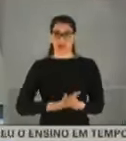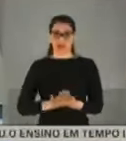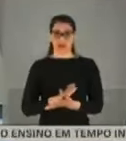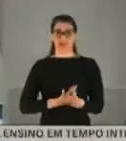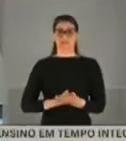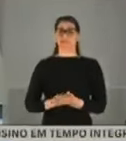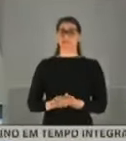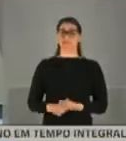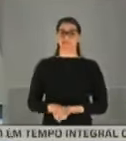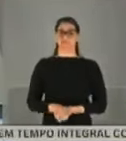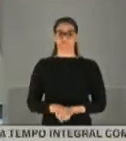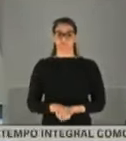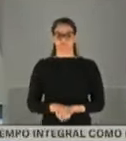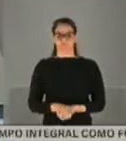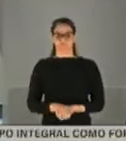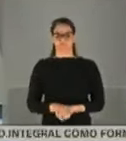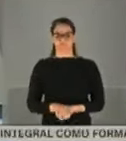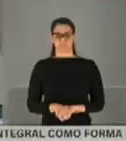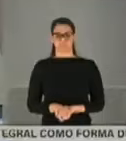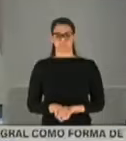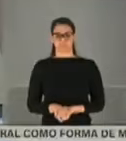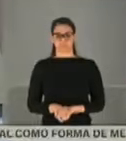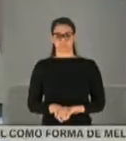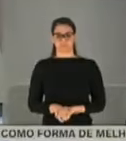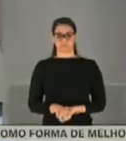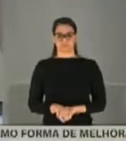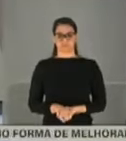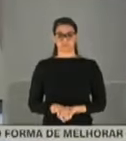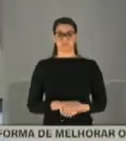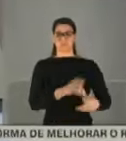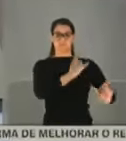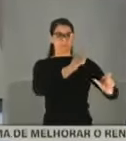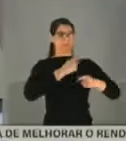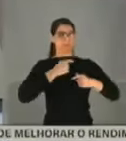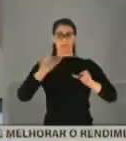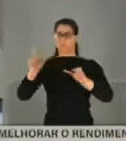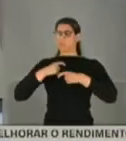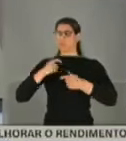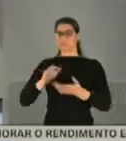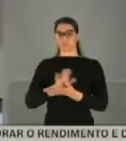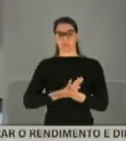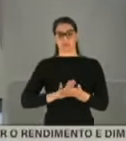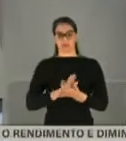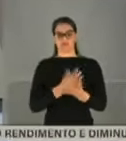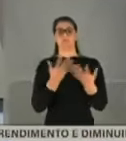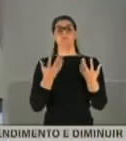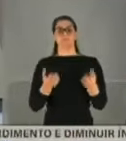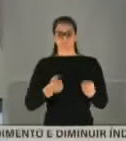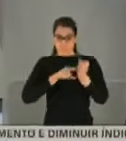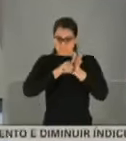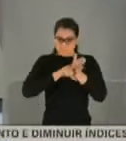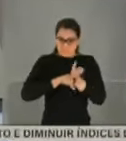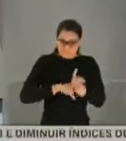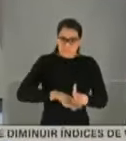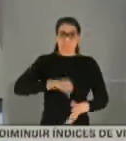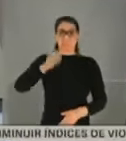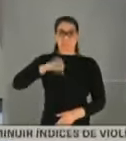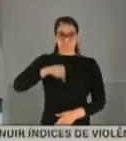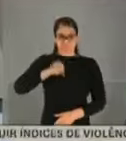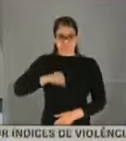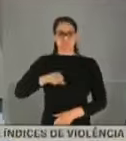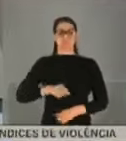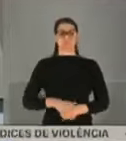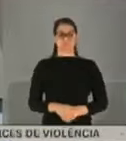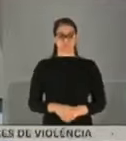Macaco Ariba, não me intimidam. Nós vamos investigar. Vamos